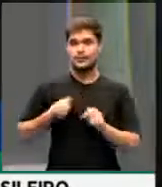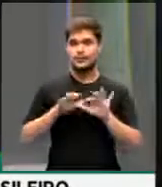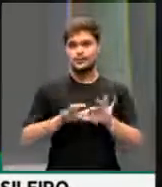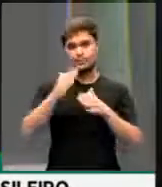senhor presidente.